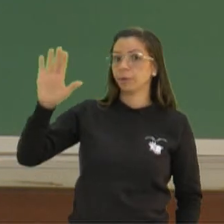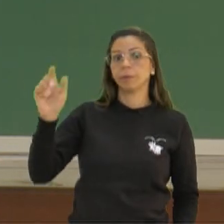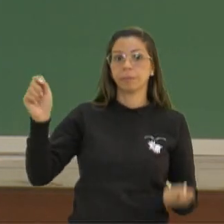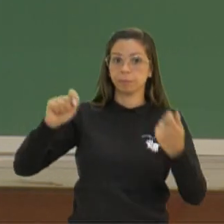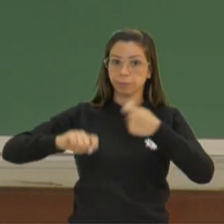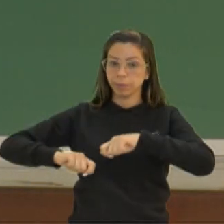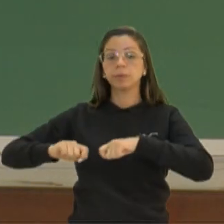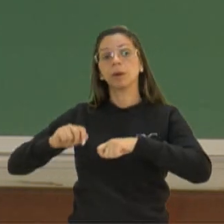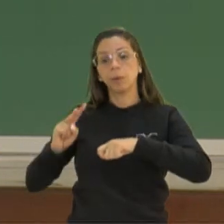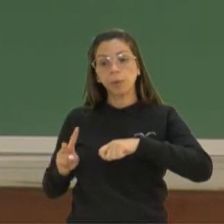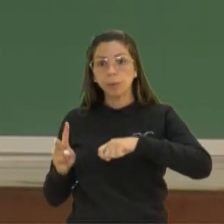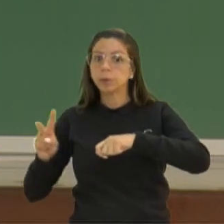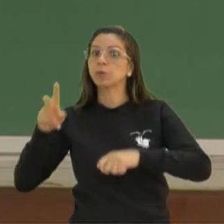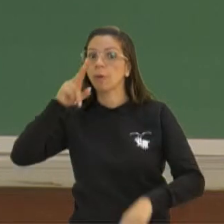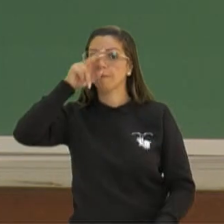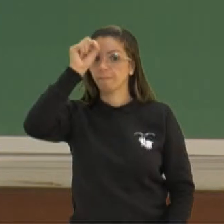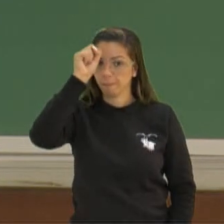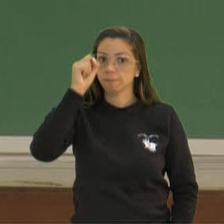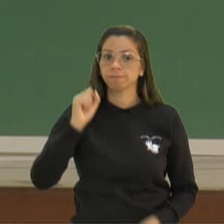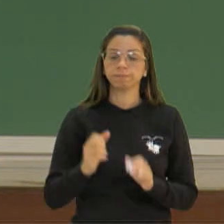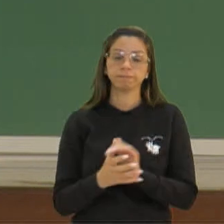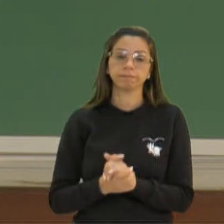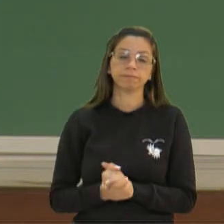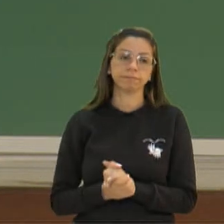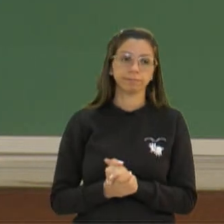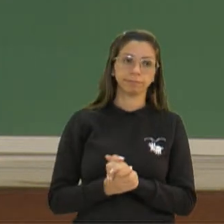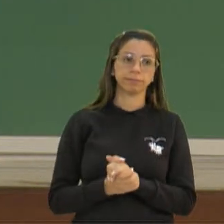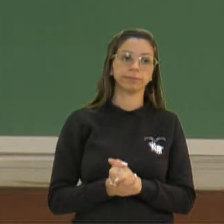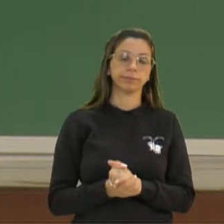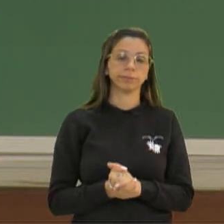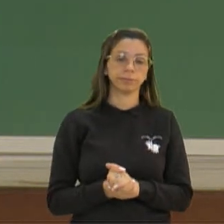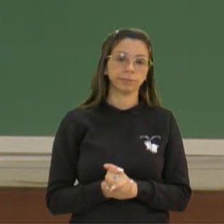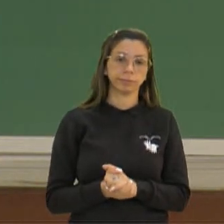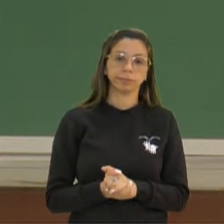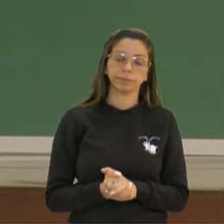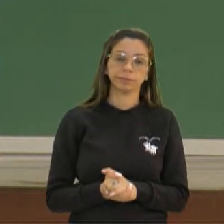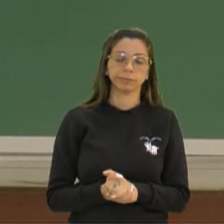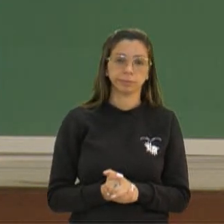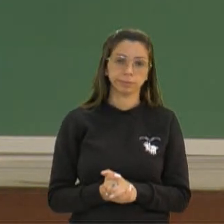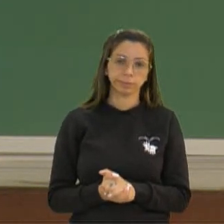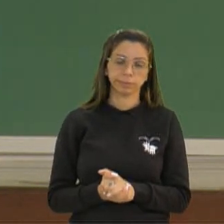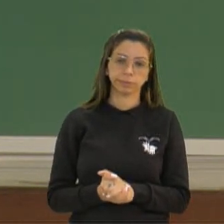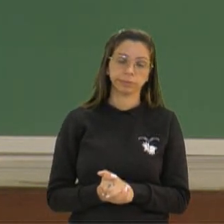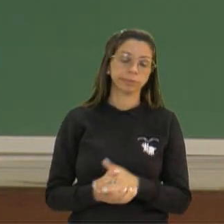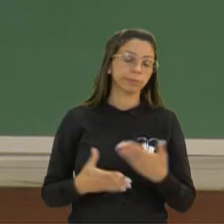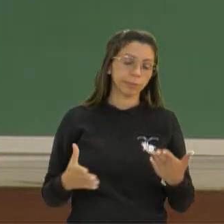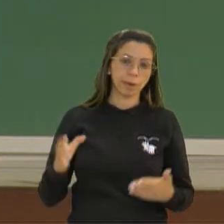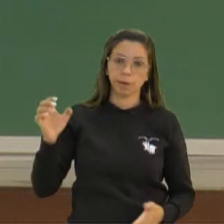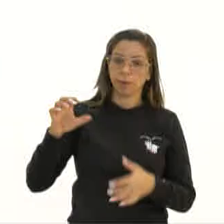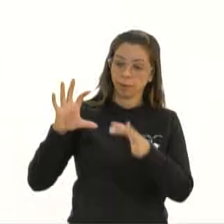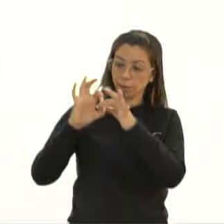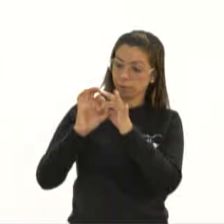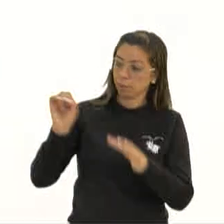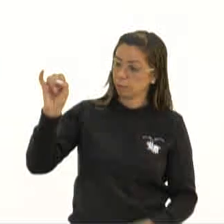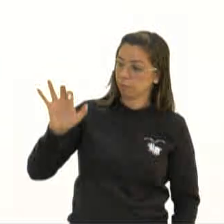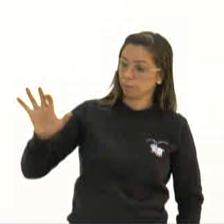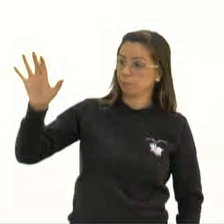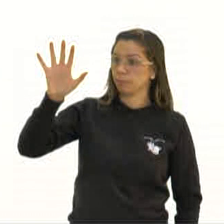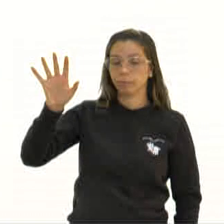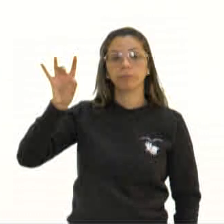enfraquecida ou coisa do gênero. As vantagens da União Europeia é o comércio